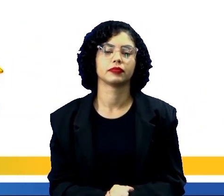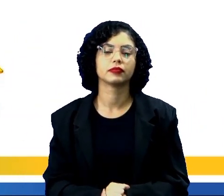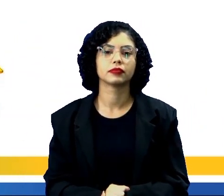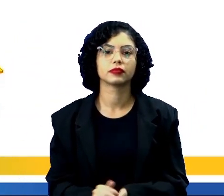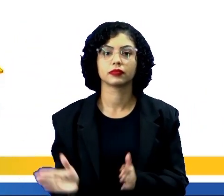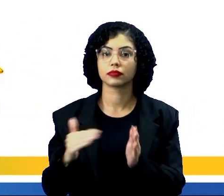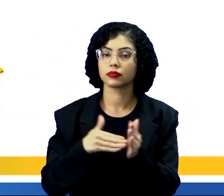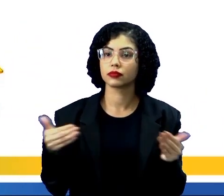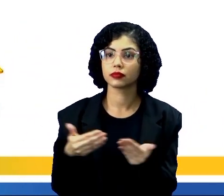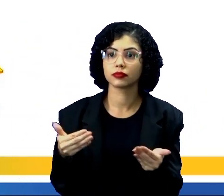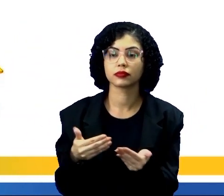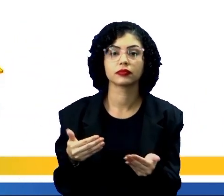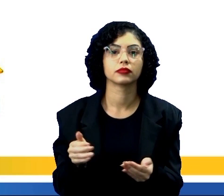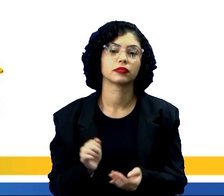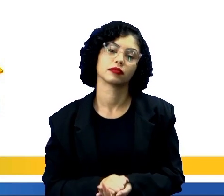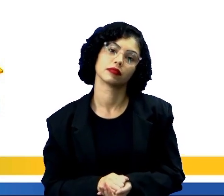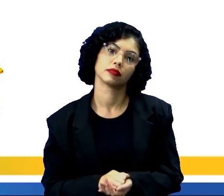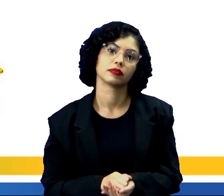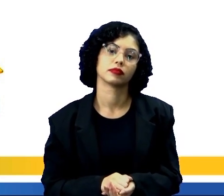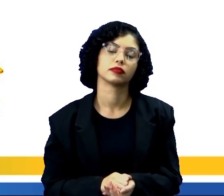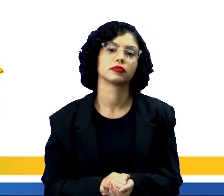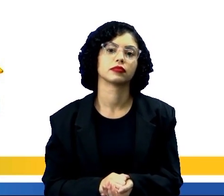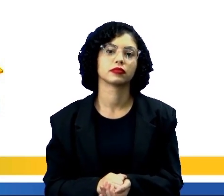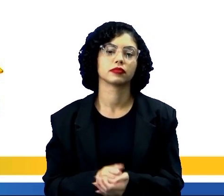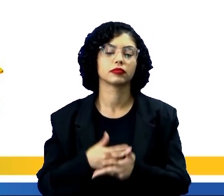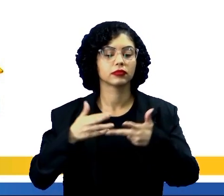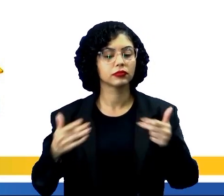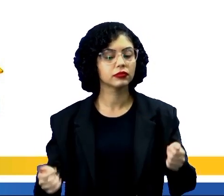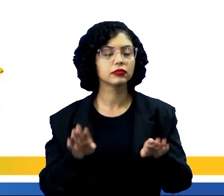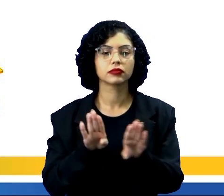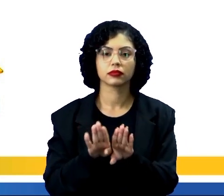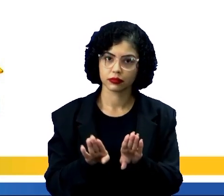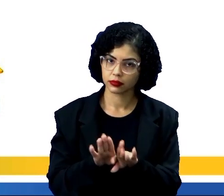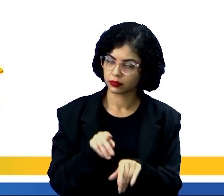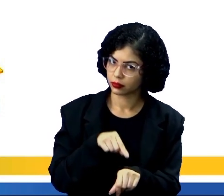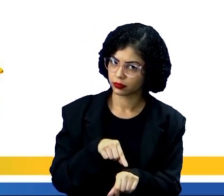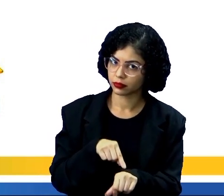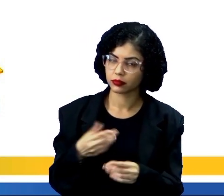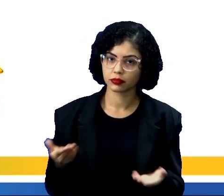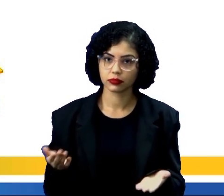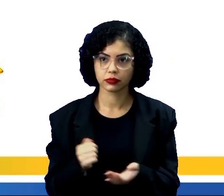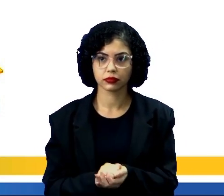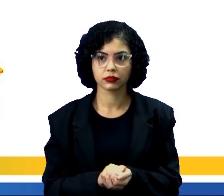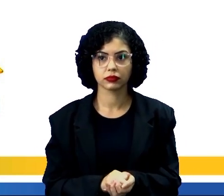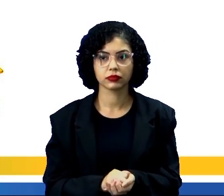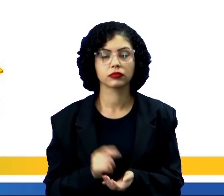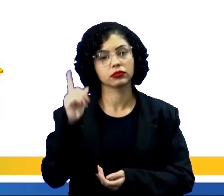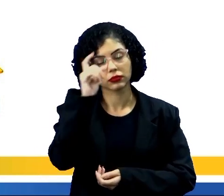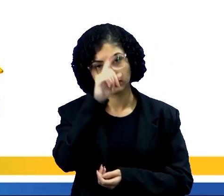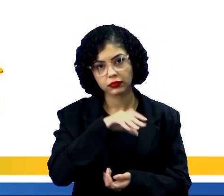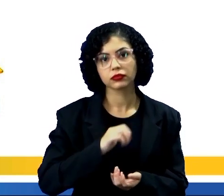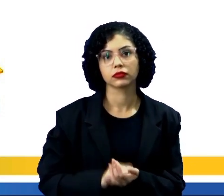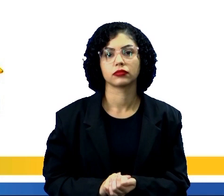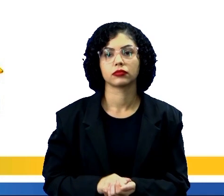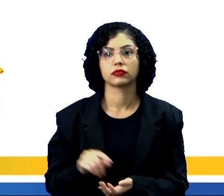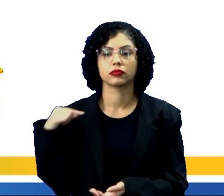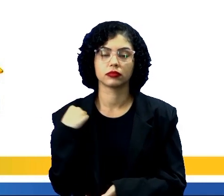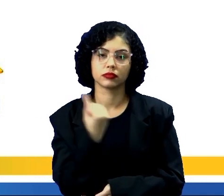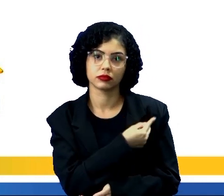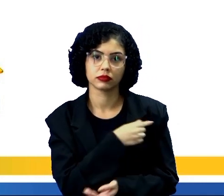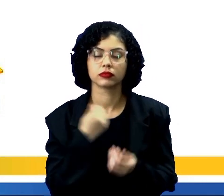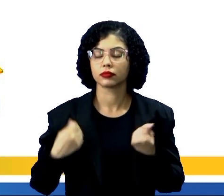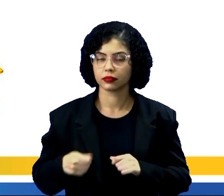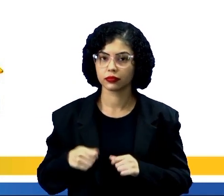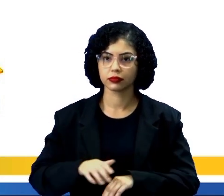Existem até hoje e nós usamos esse transporte dependendo da nossa dificuldade. Para que nós